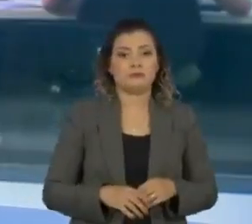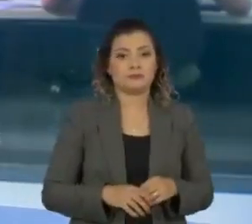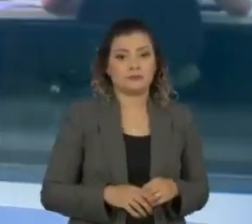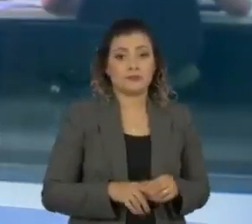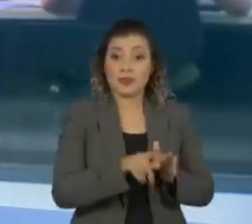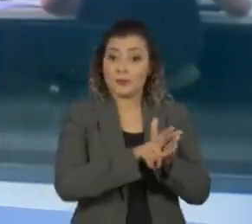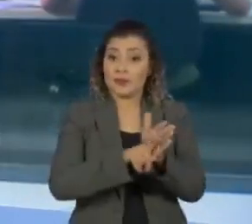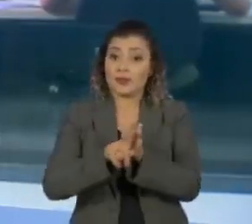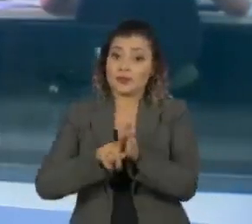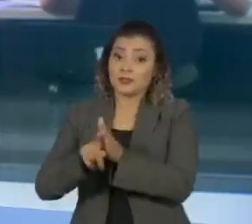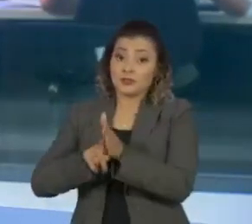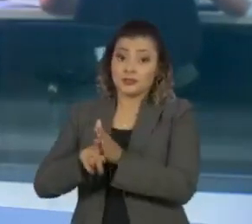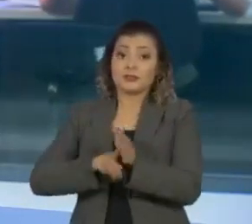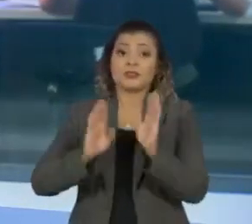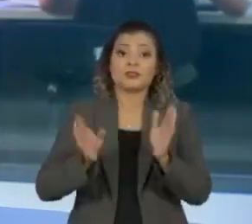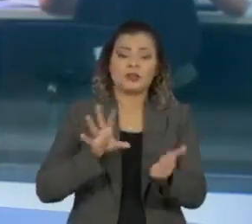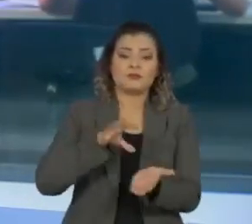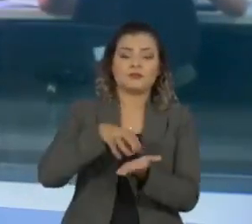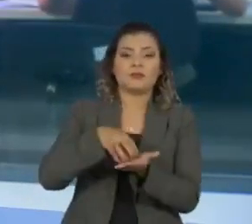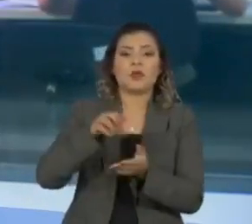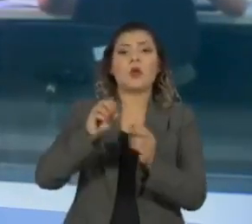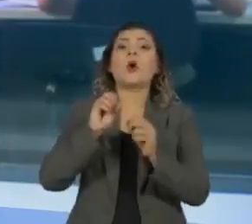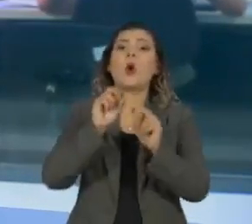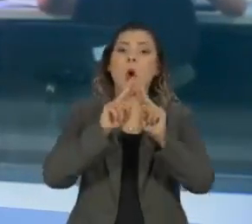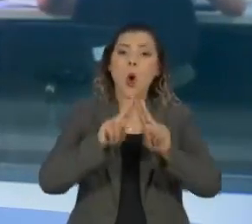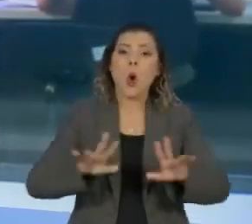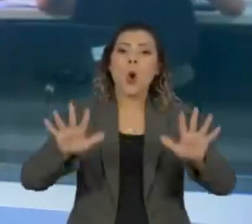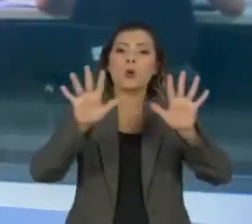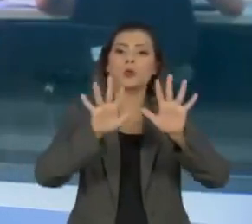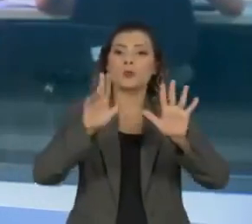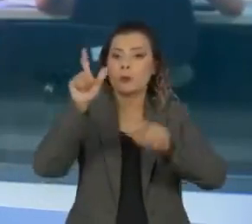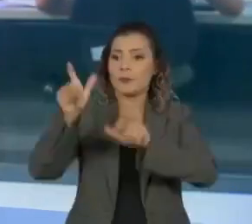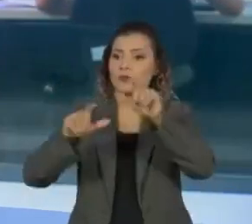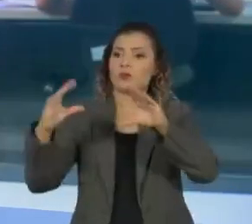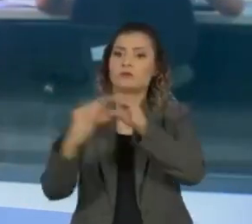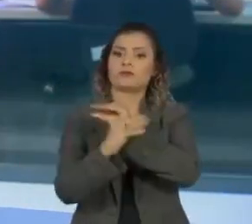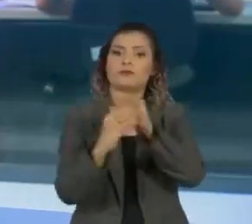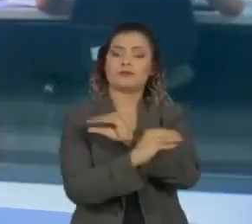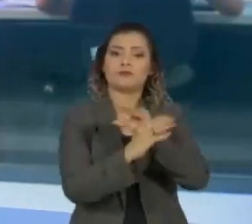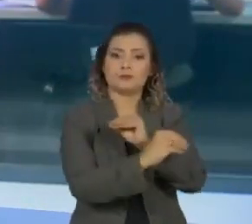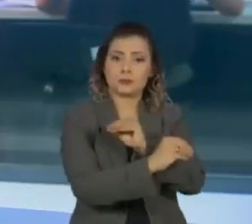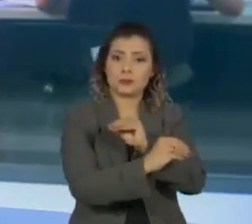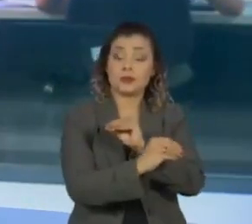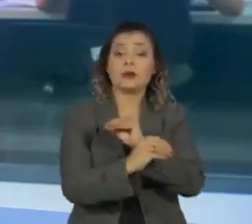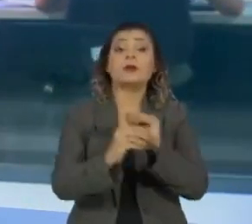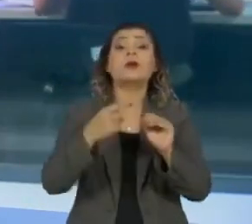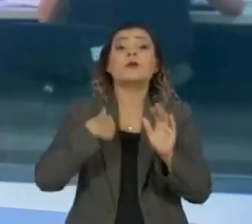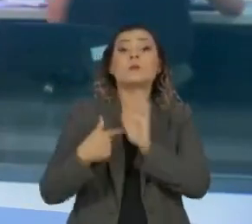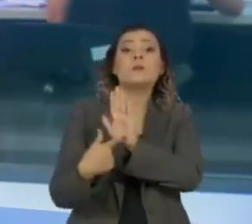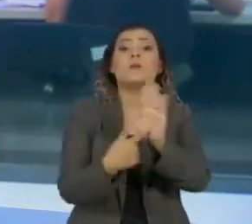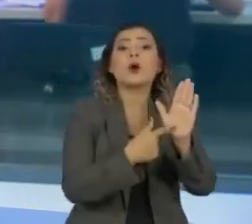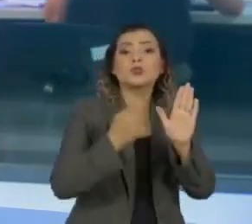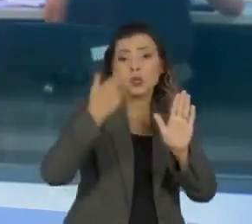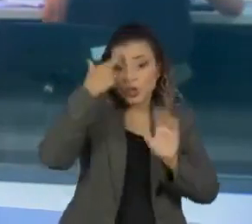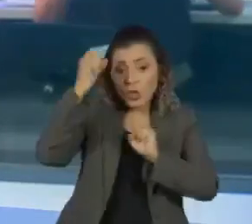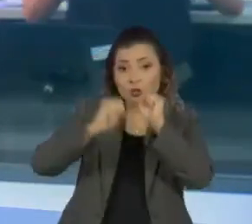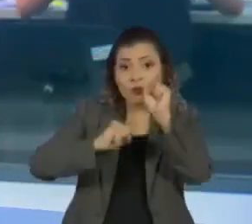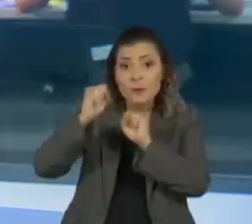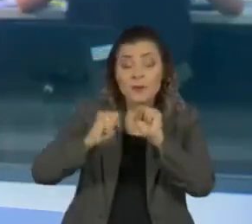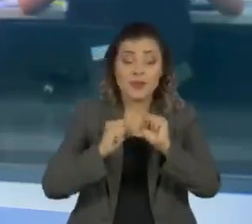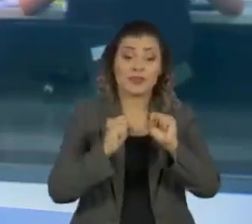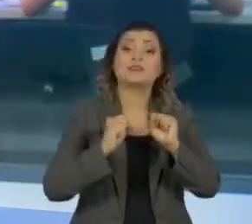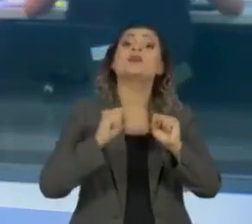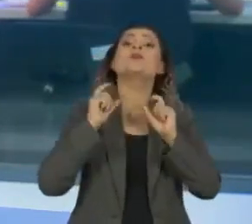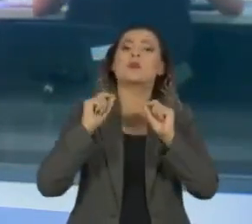Uma pesquisa feita pela Agência da ONU para Refugiados, a Acnur, revela o perfil empreendedor dos imigrantes